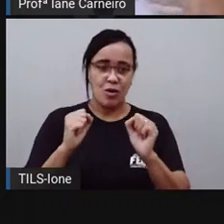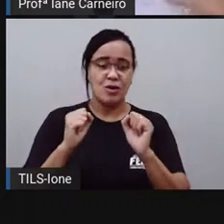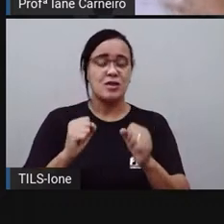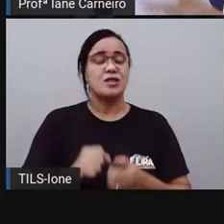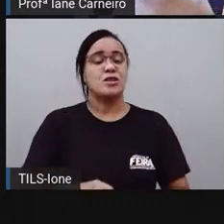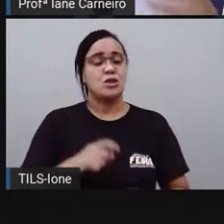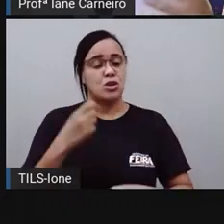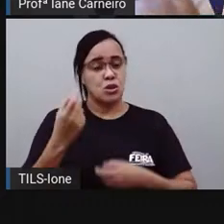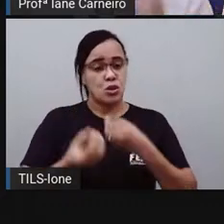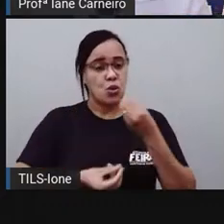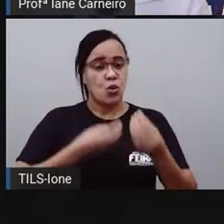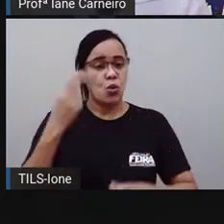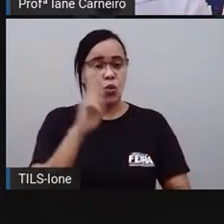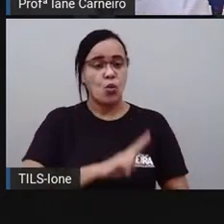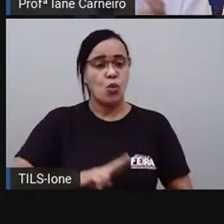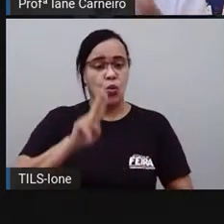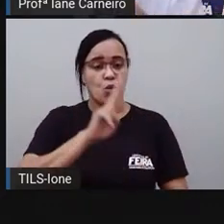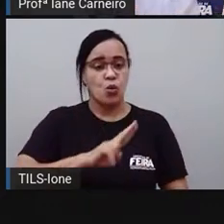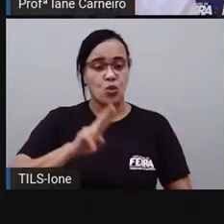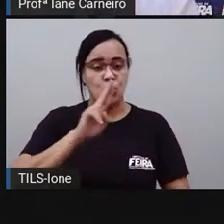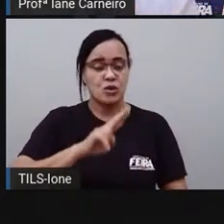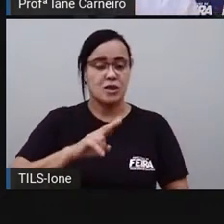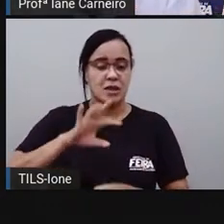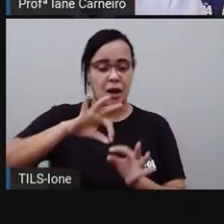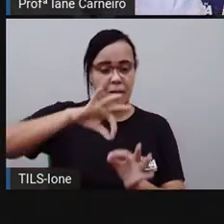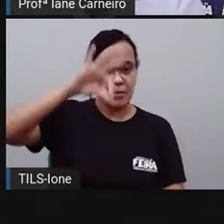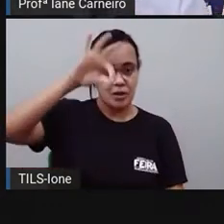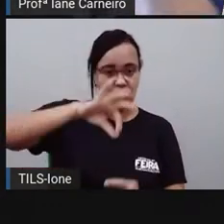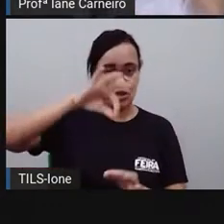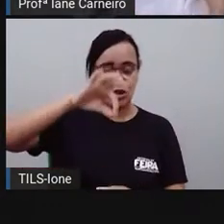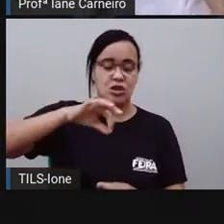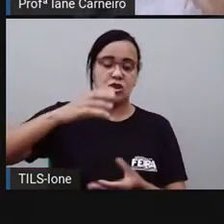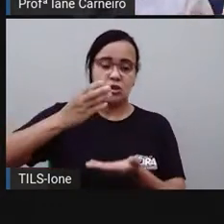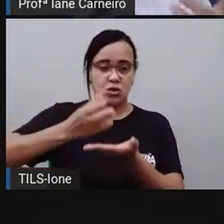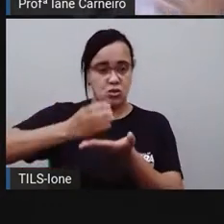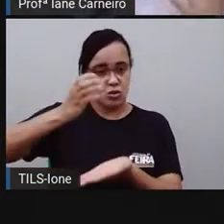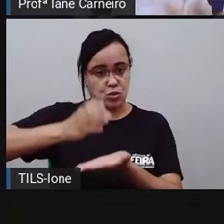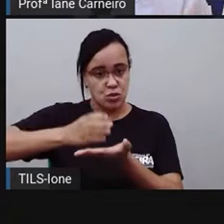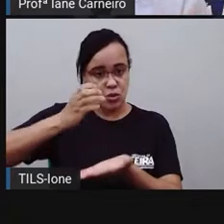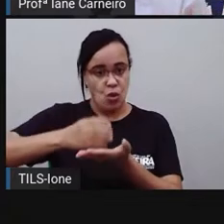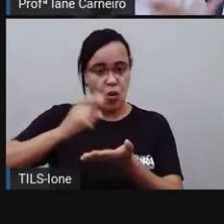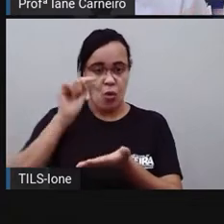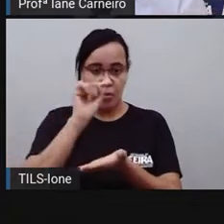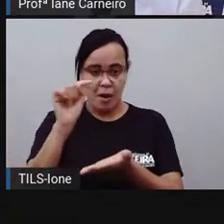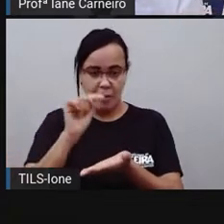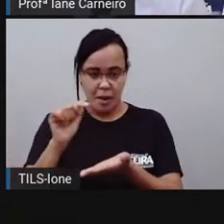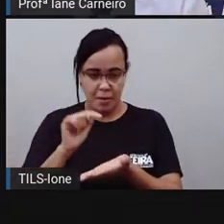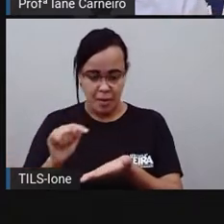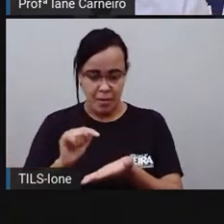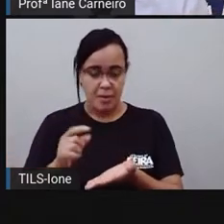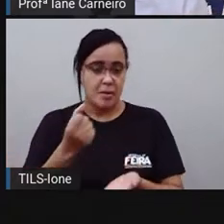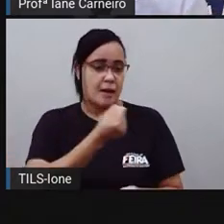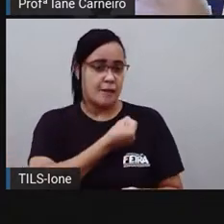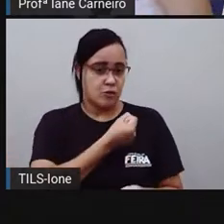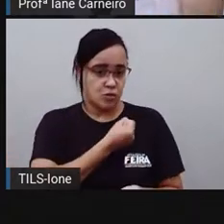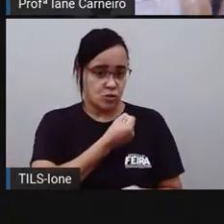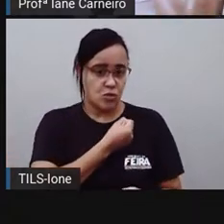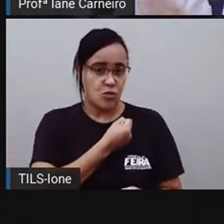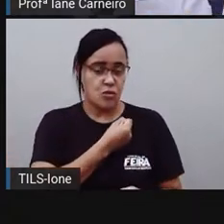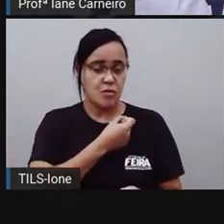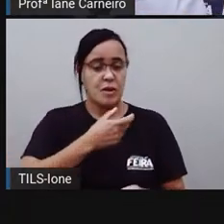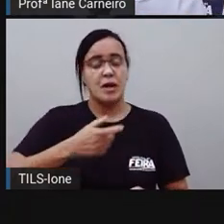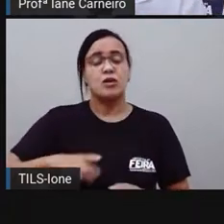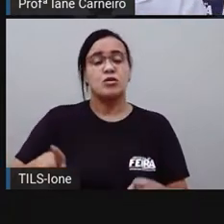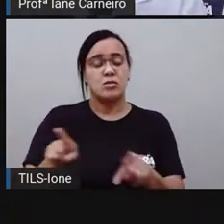a gente pode utilizar os medidores, aqueles copos medidores, mas a gente também tem um recurso em casa que são os